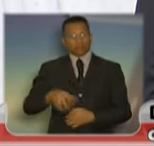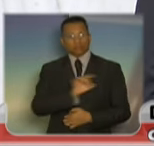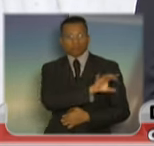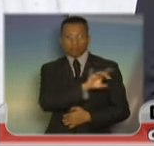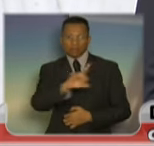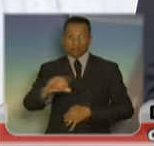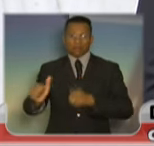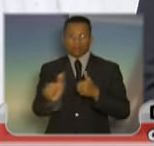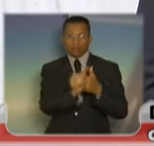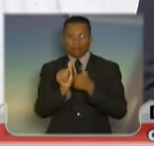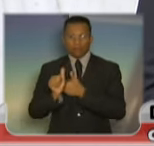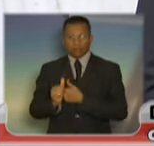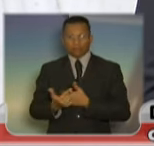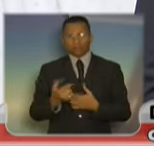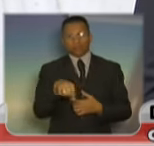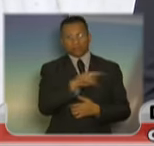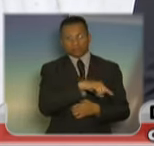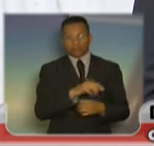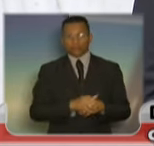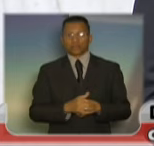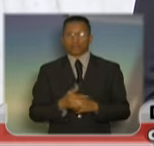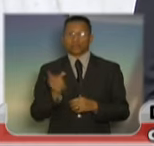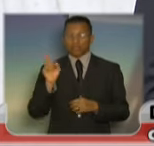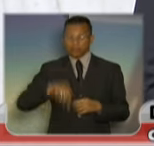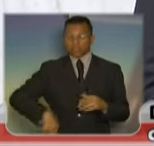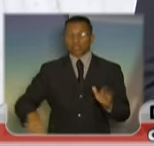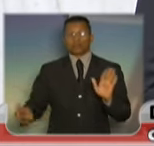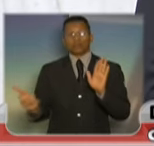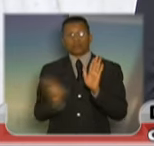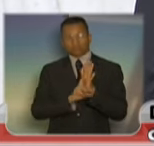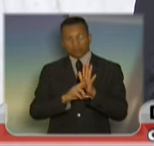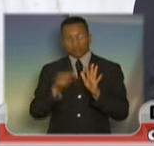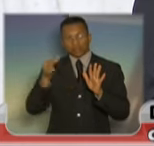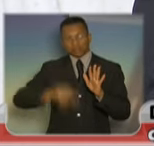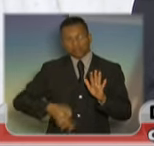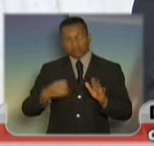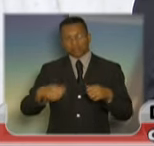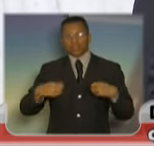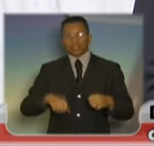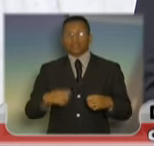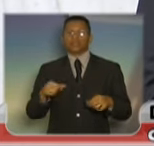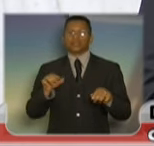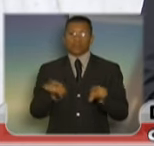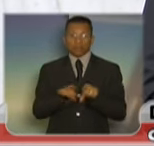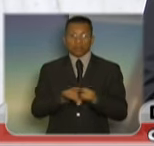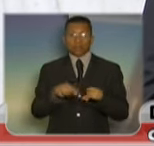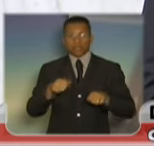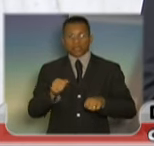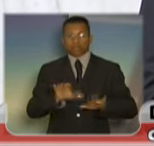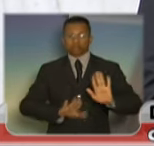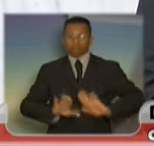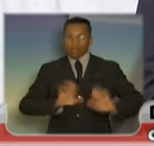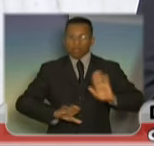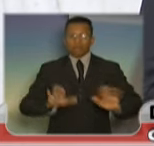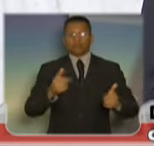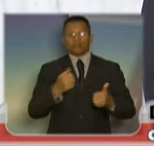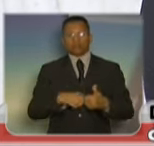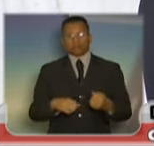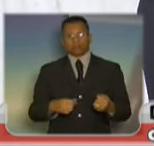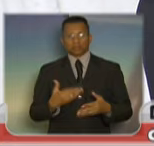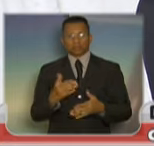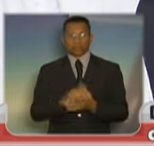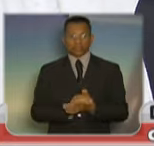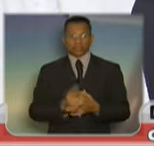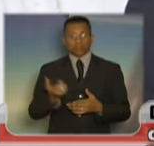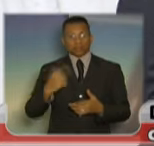isso deve ser uma maneira totalmente regulamentada, totalmente controlada, porque é inadmissível no mundo atual.